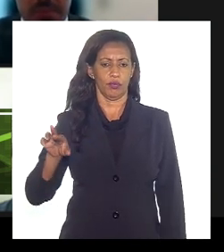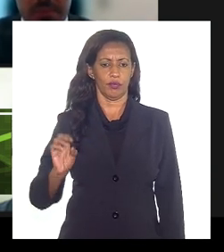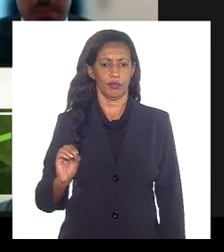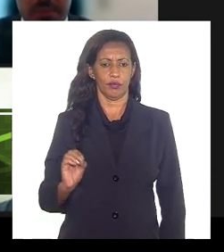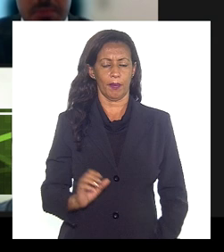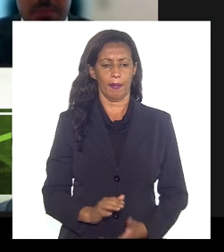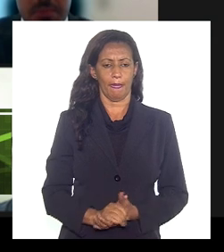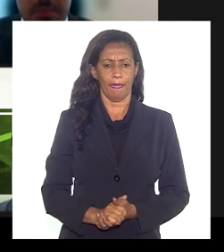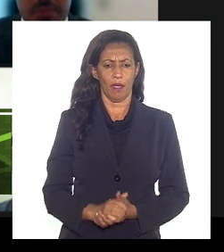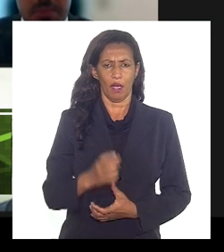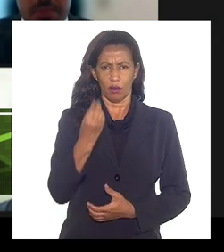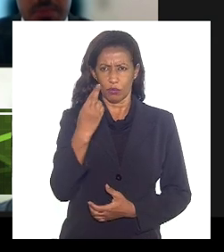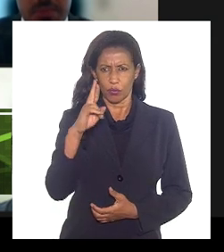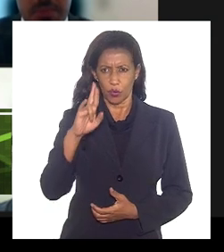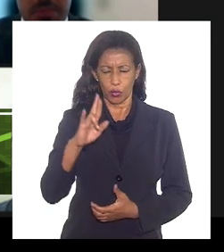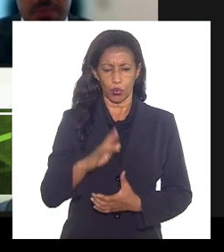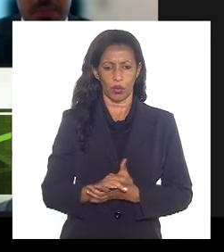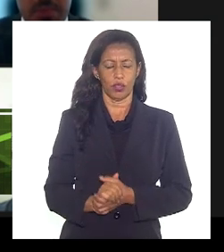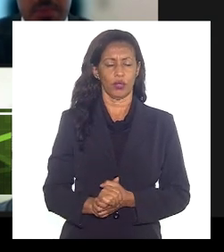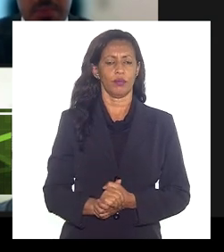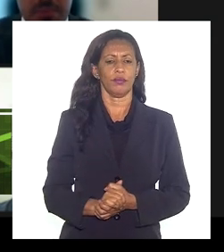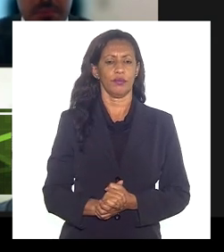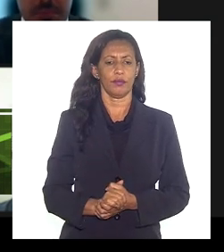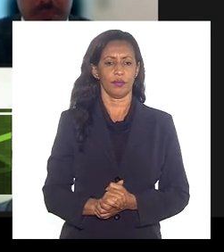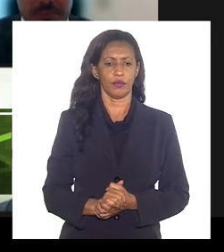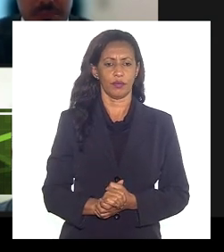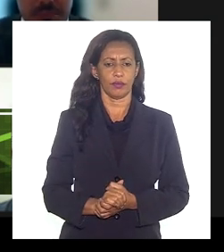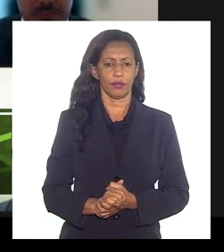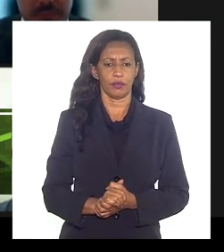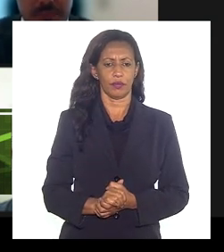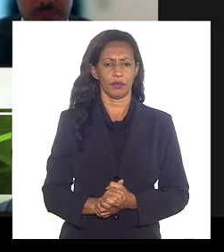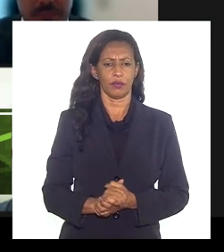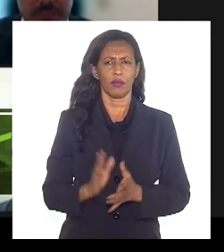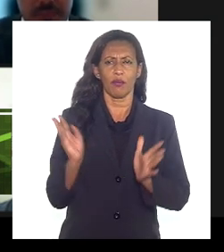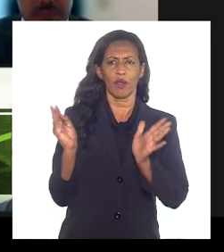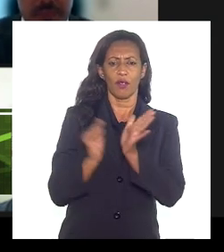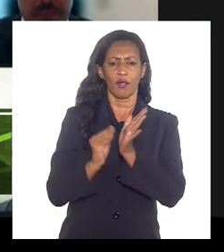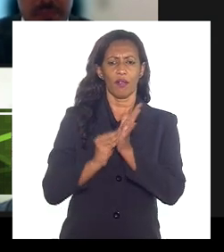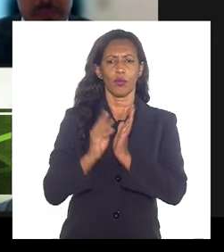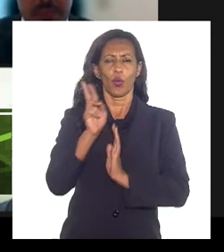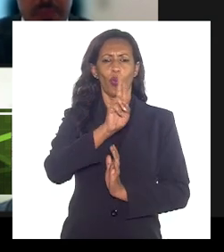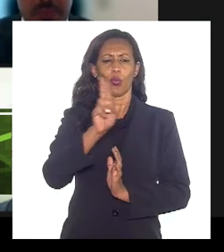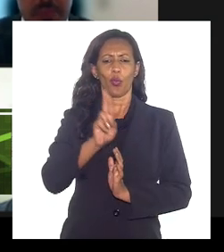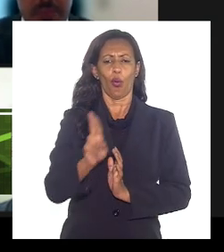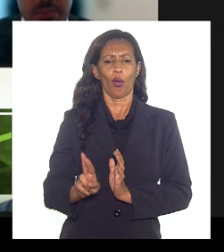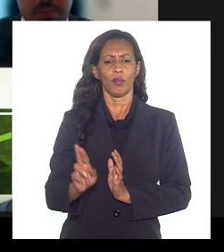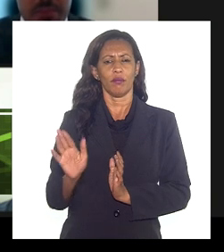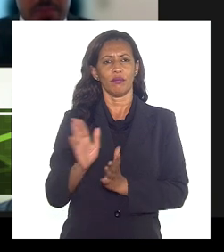Doutor Estúdens e Tiago, deixei de registrar a presença de alguém?